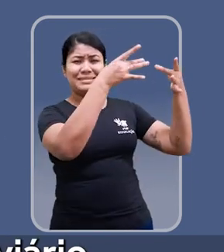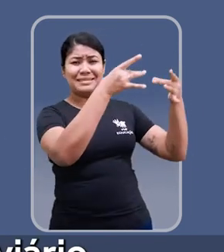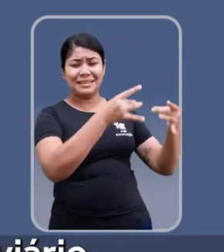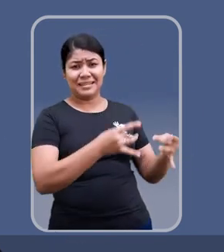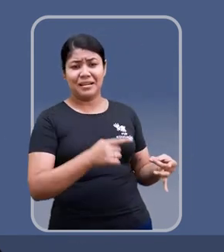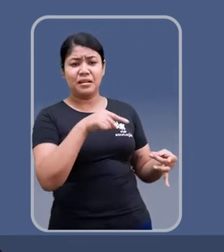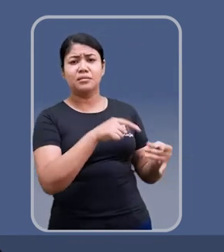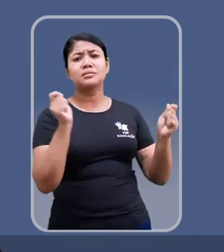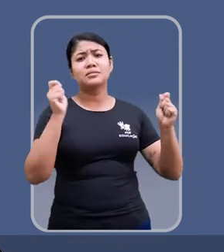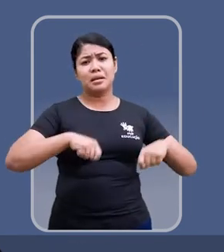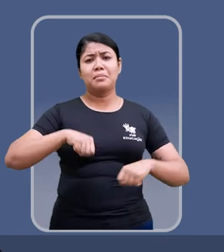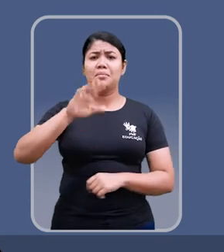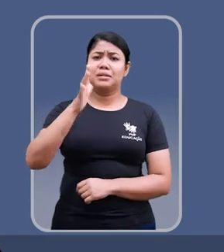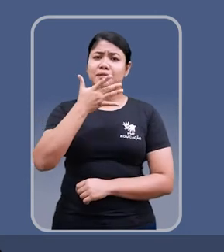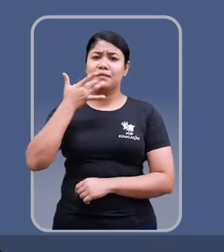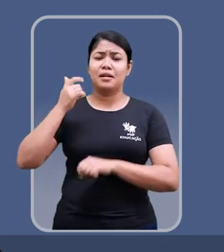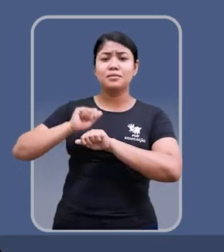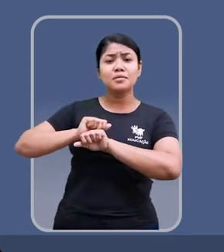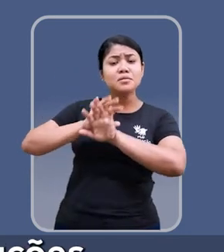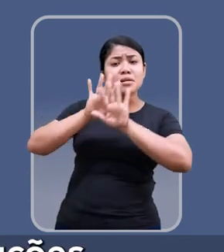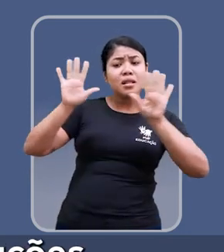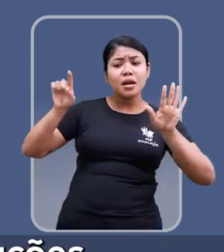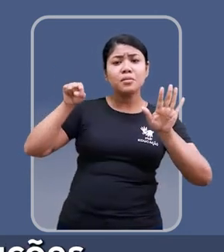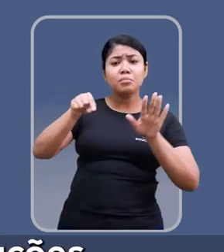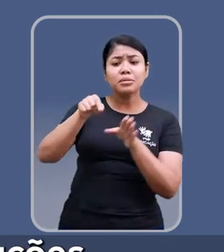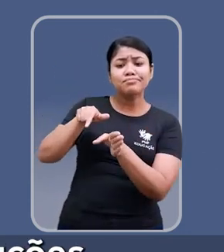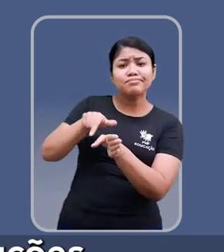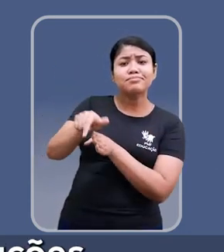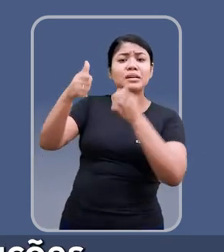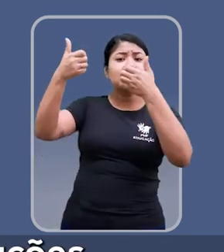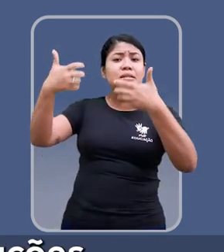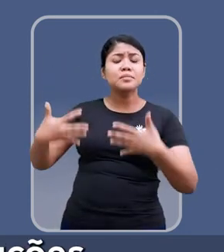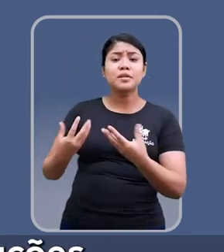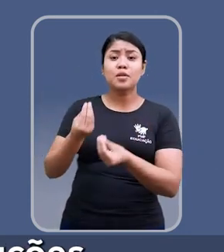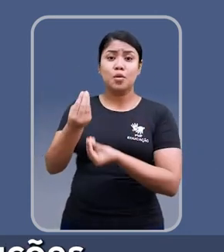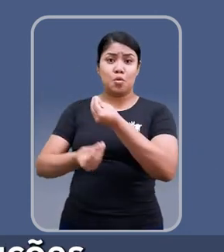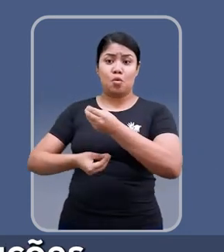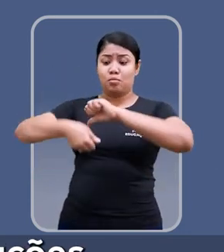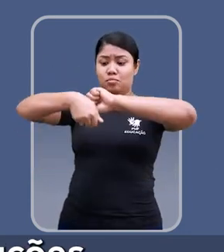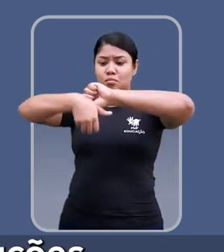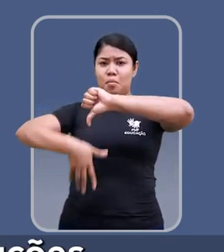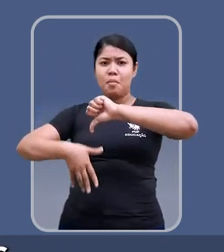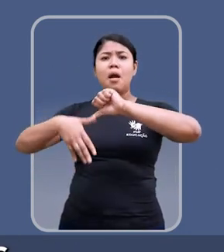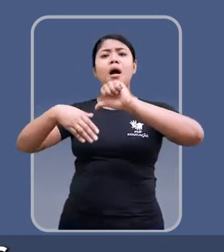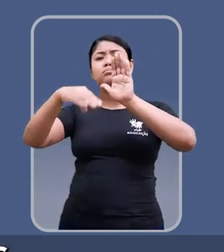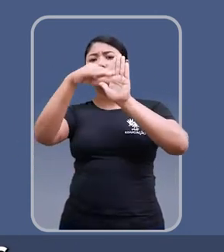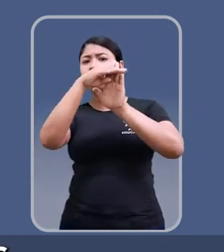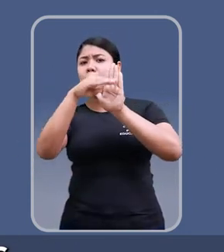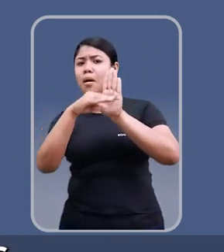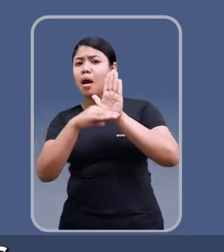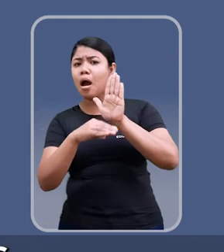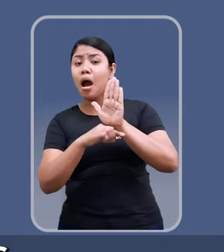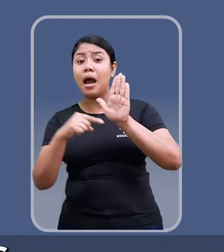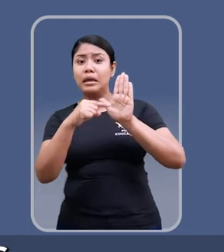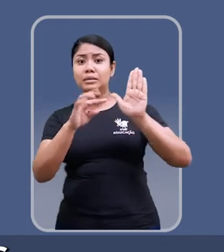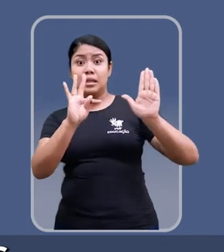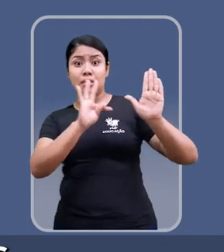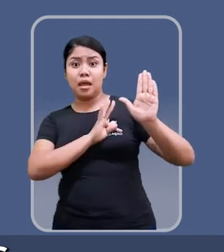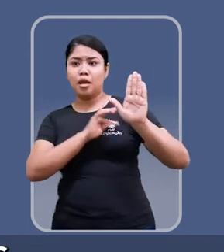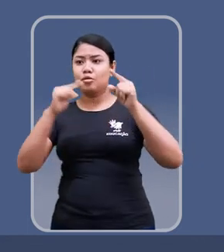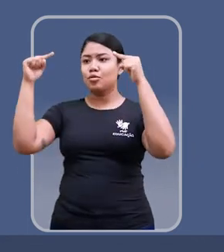sistema viário. É possível a gente simplificá-lo um pouco mais e que oriente as soluções através de diretrizes